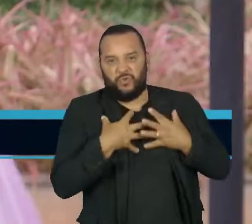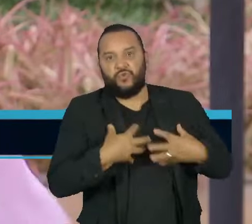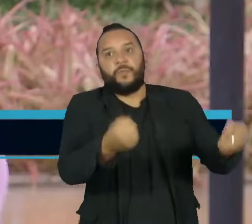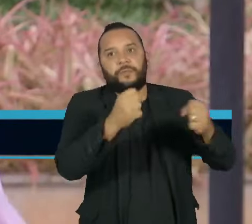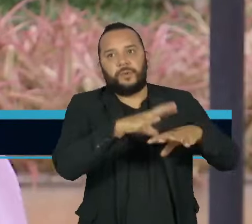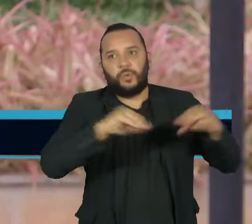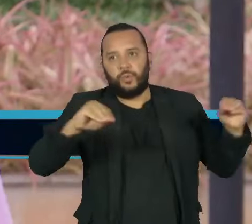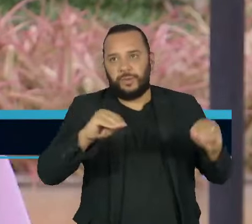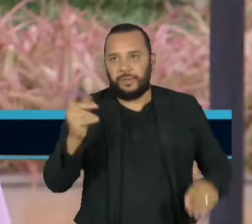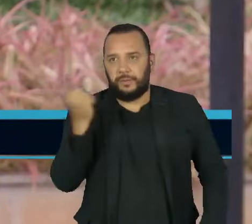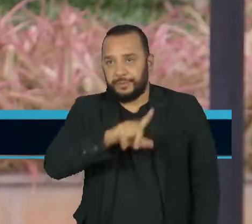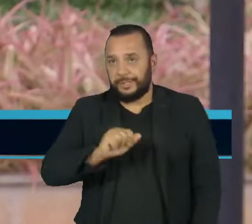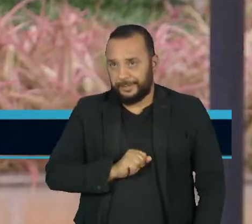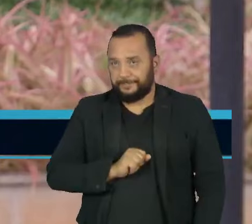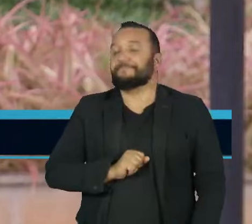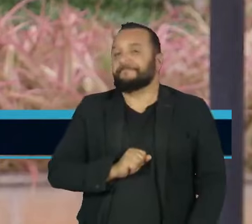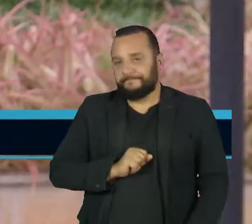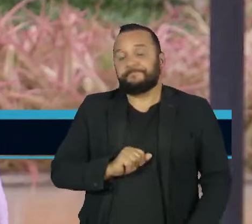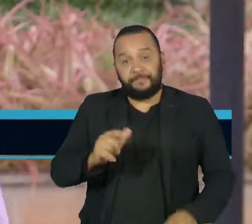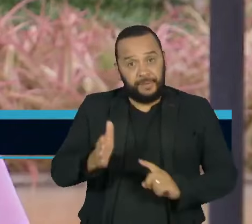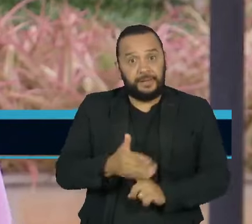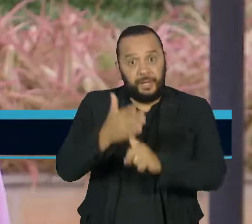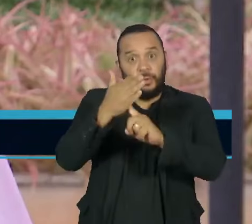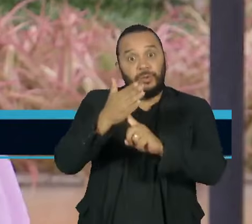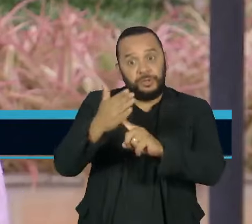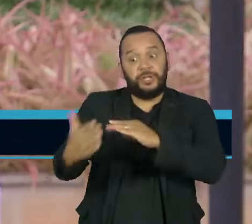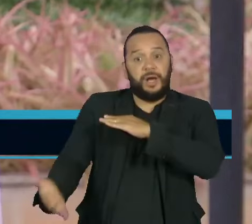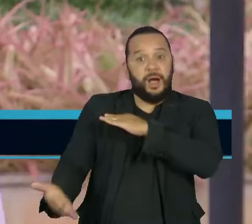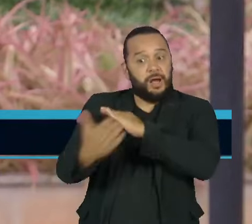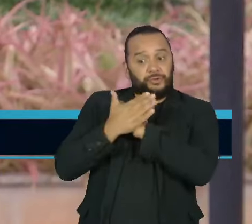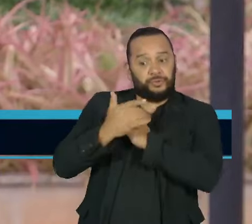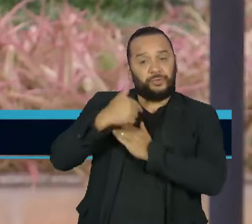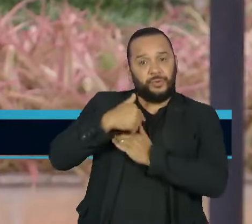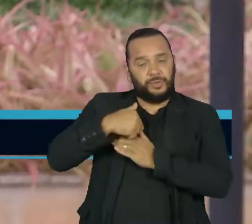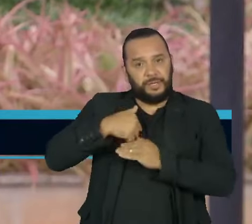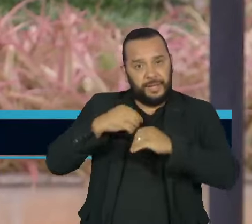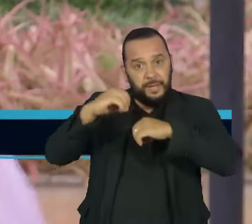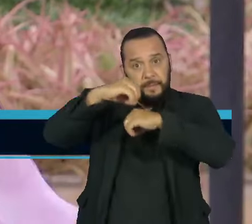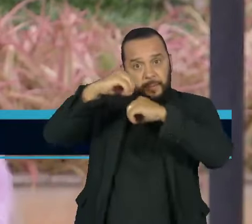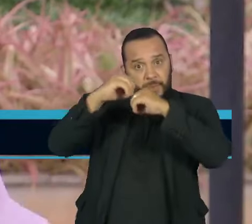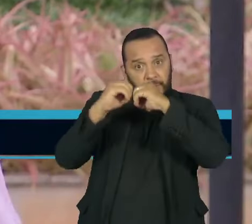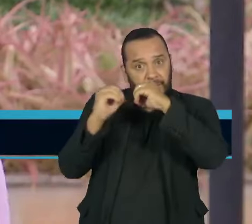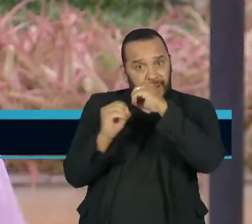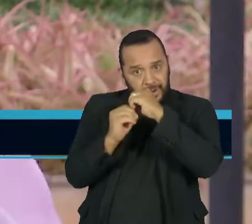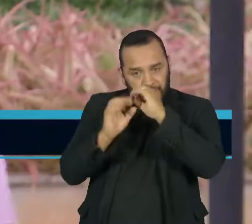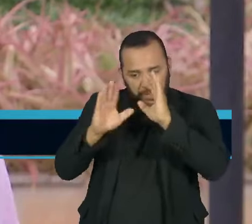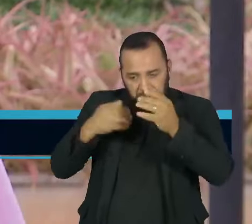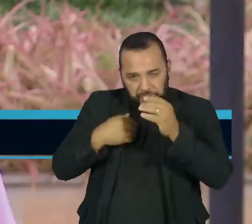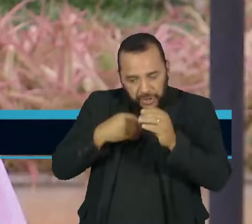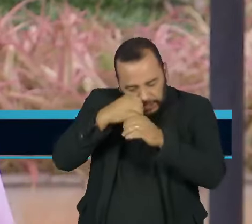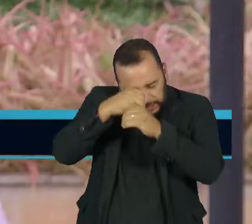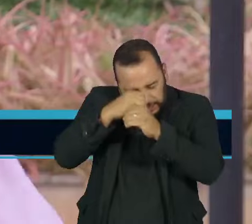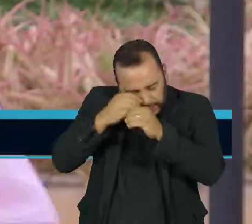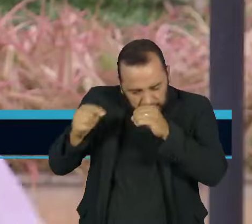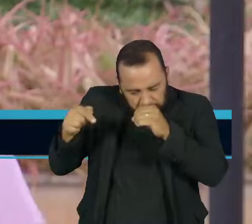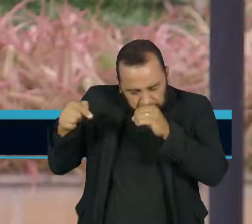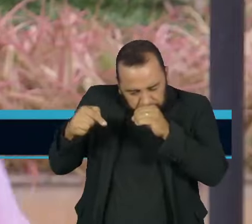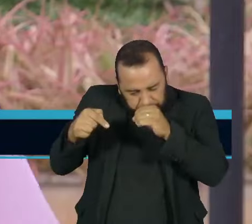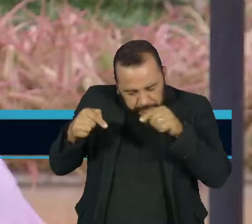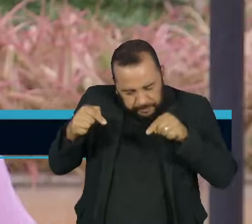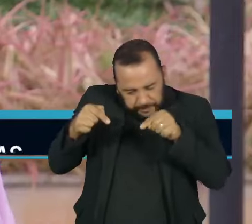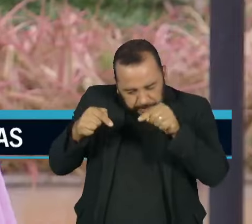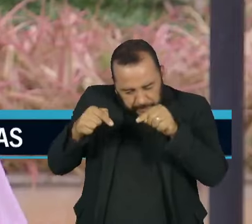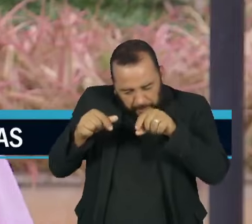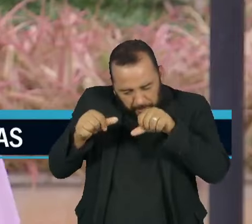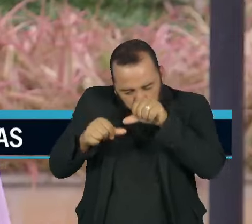ajudou os pesquisadores a selecionar uma molécula que, quando modificada em laboratório, pode combater esses